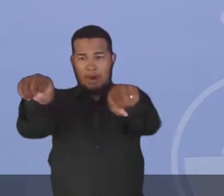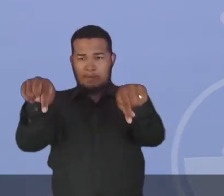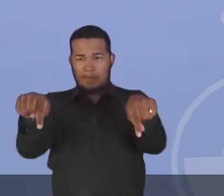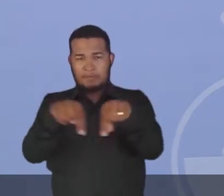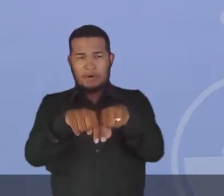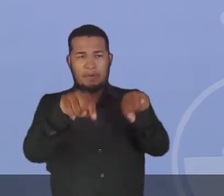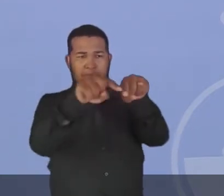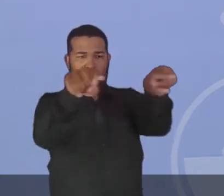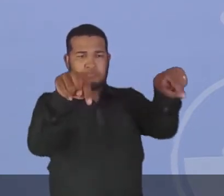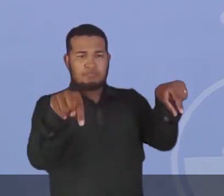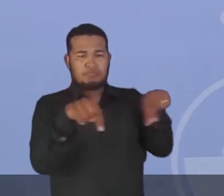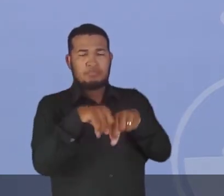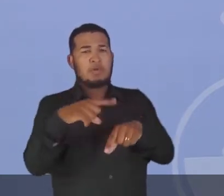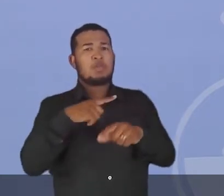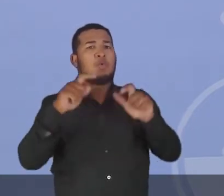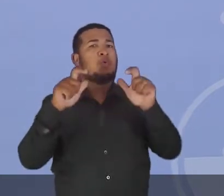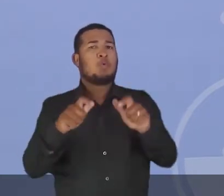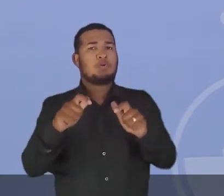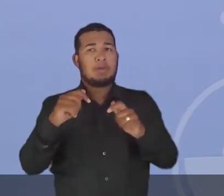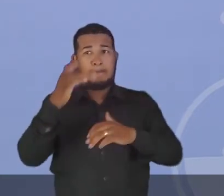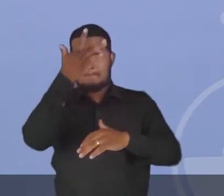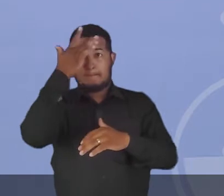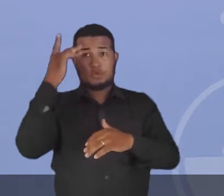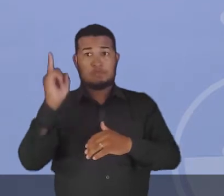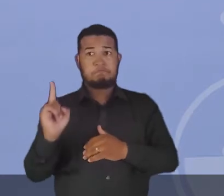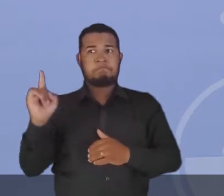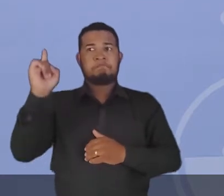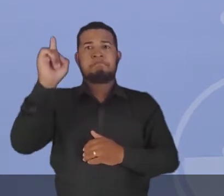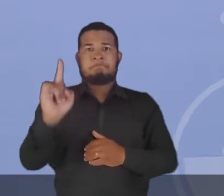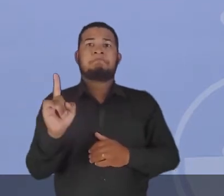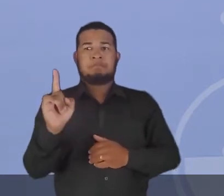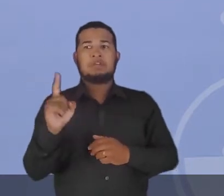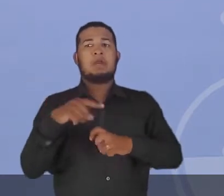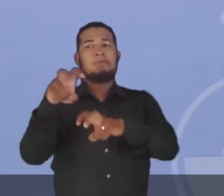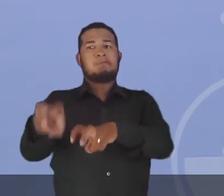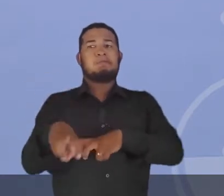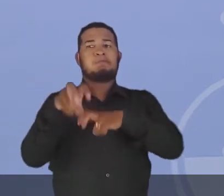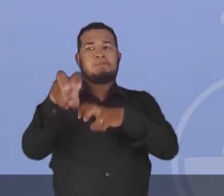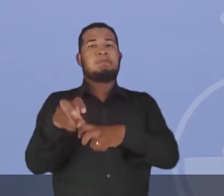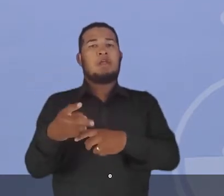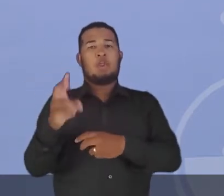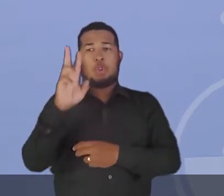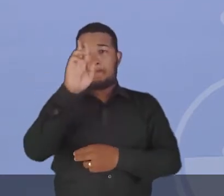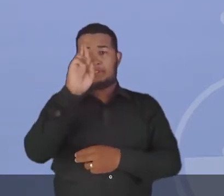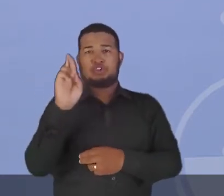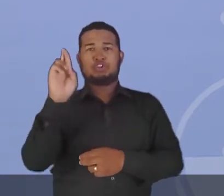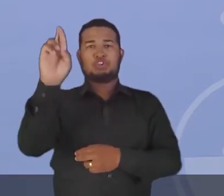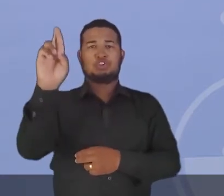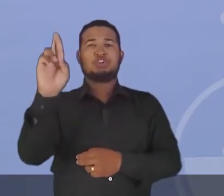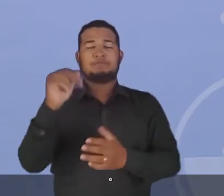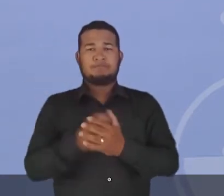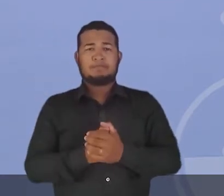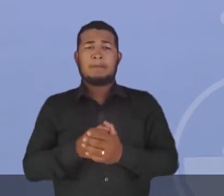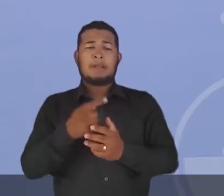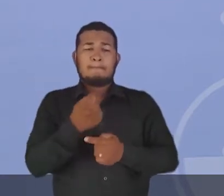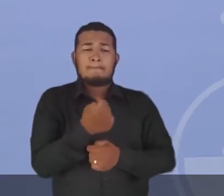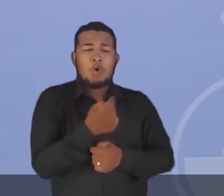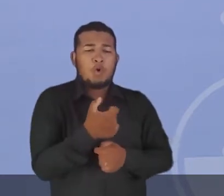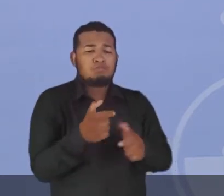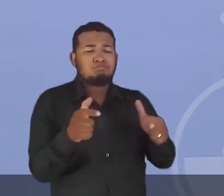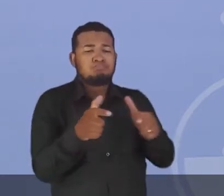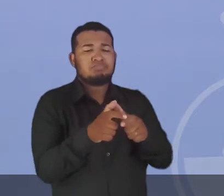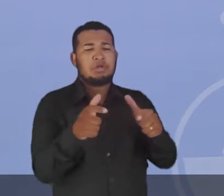terras no Brasil se concentra na mão de grandes proprietários de terras, agronegócio. Enquanto que uma pequena parcela